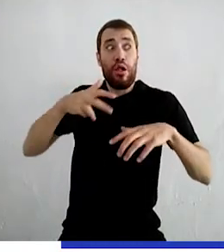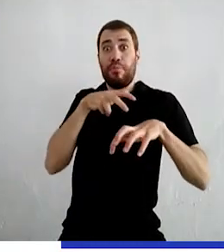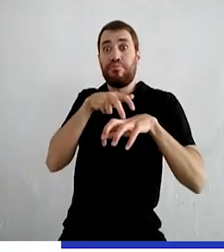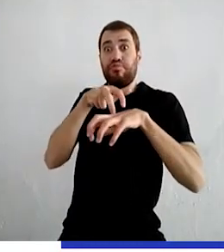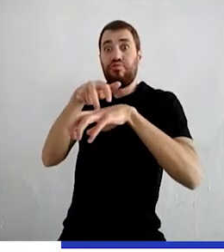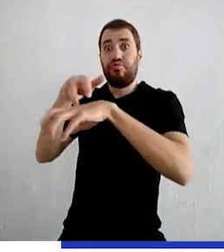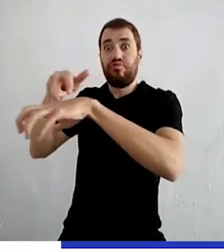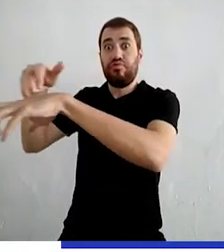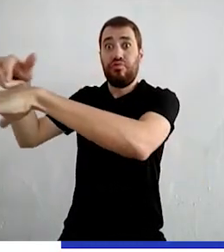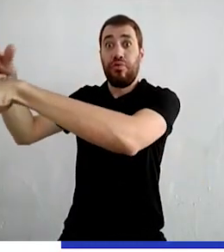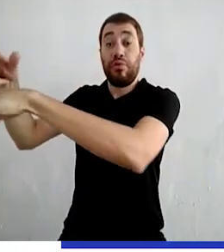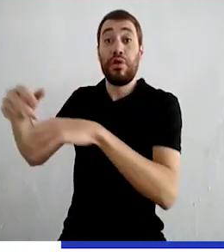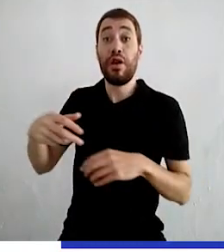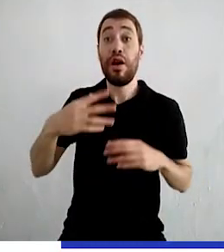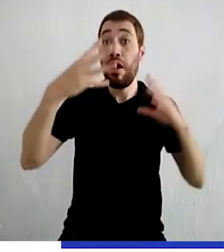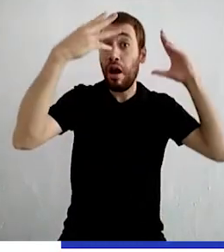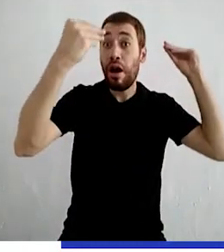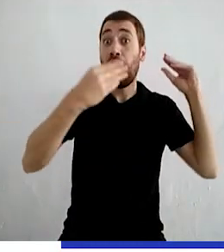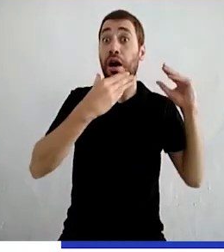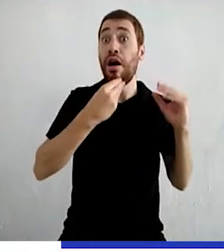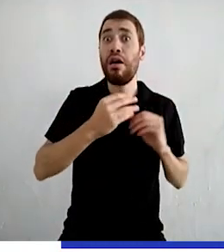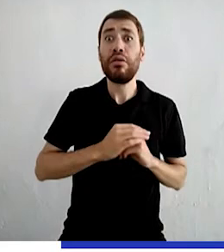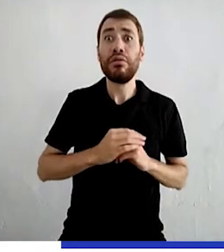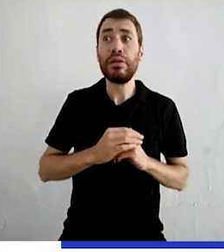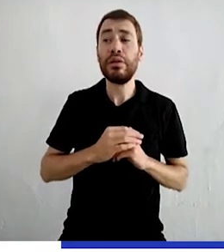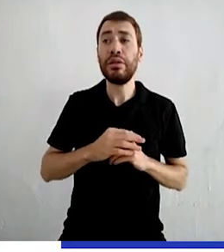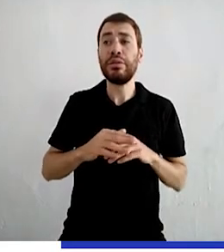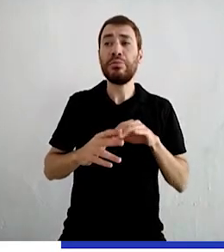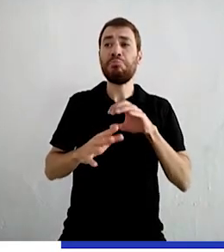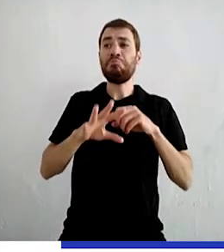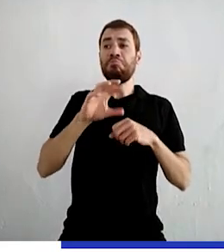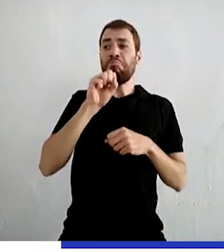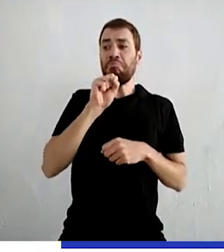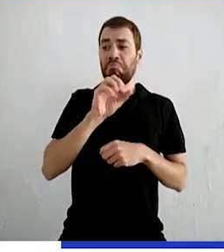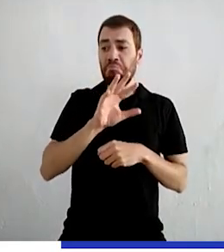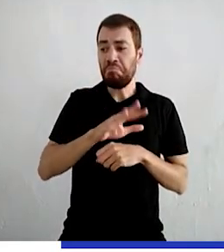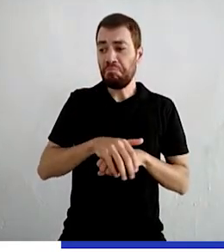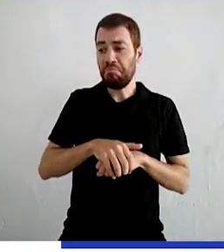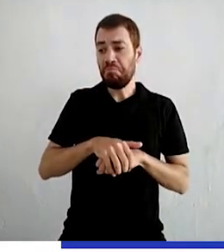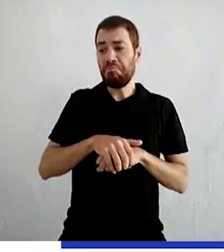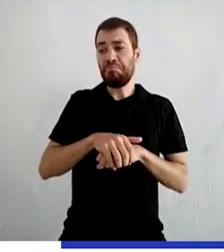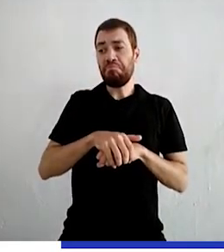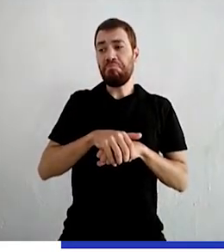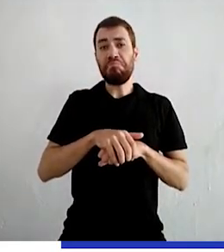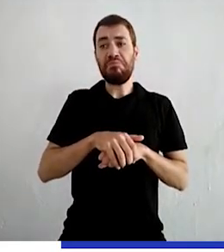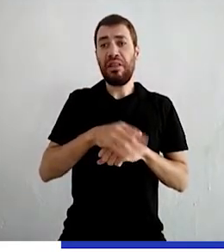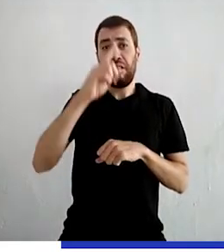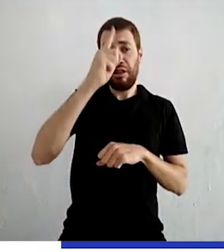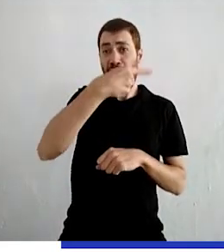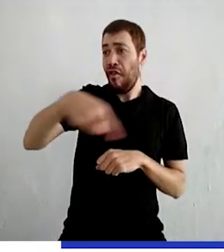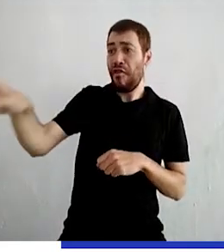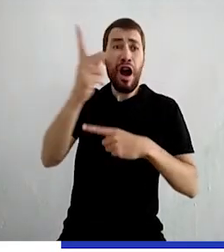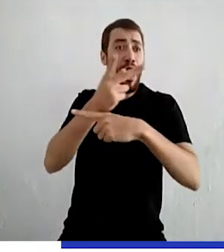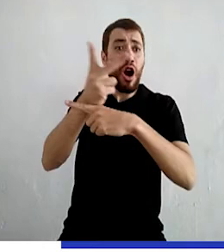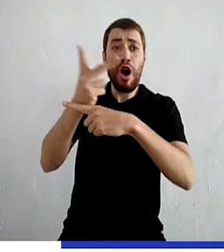correu O príncipe Passou o outro dia Suspirando E mandando